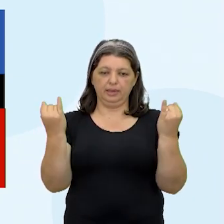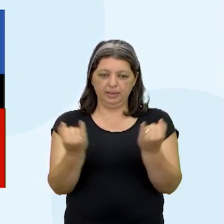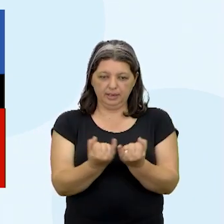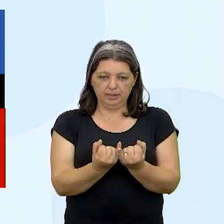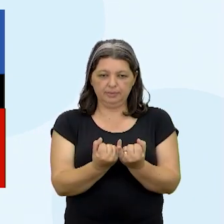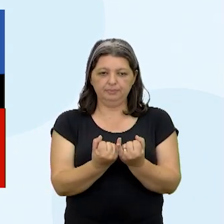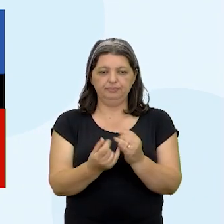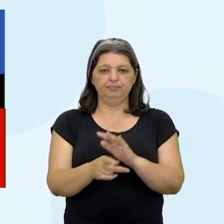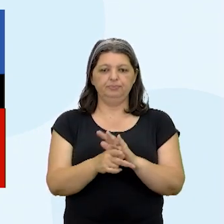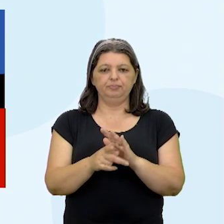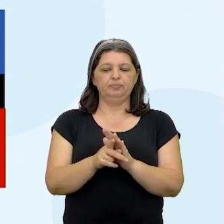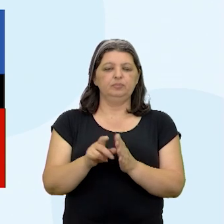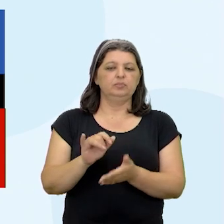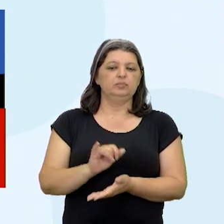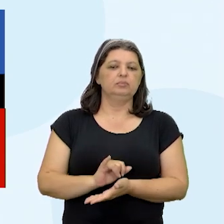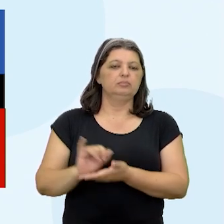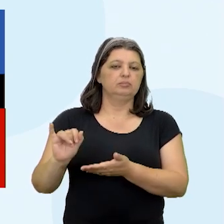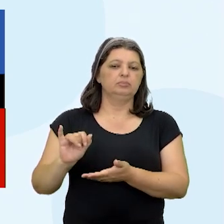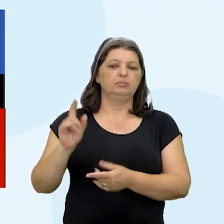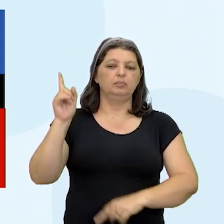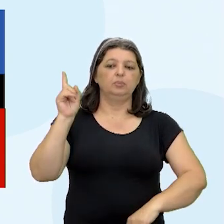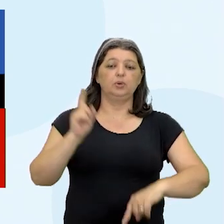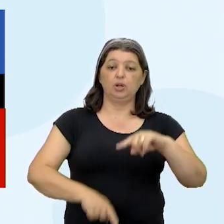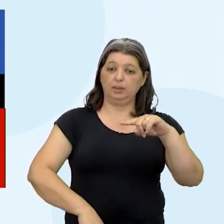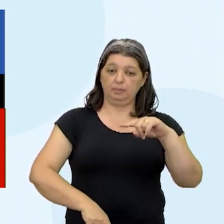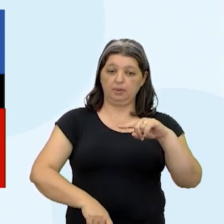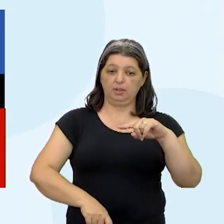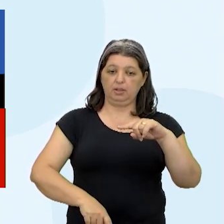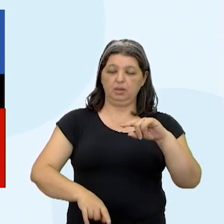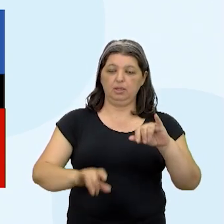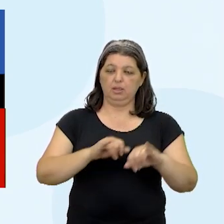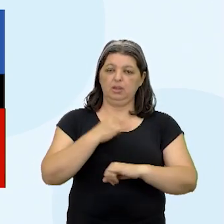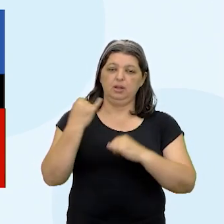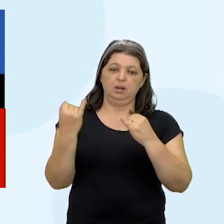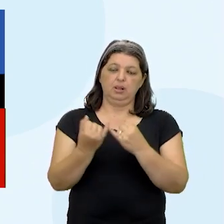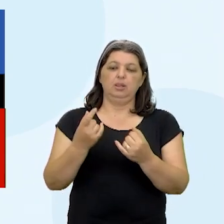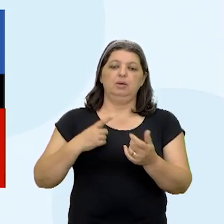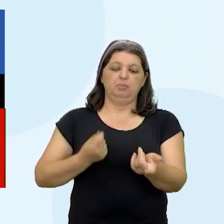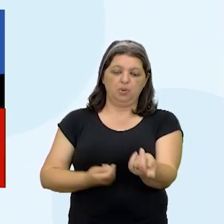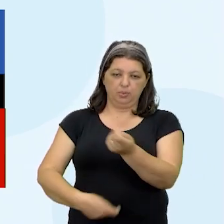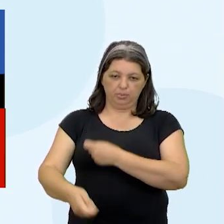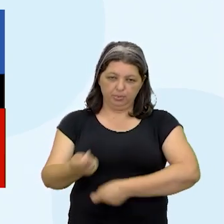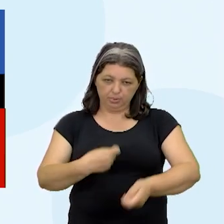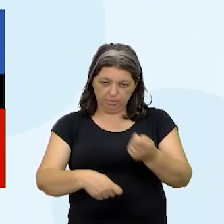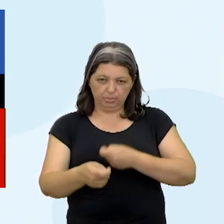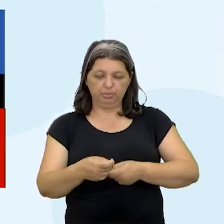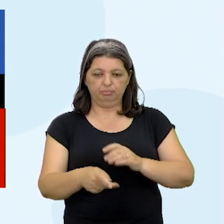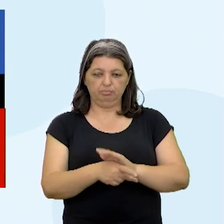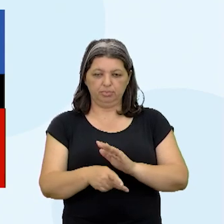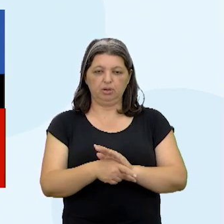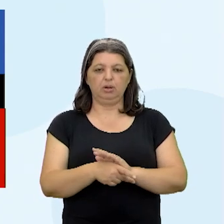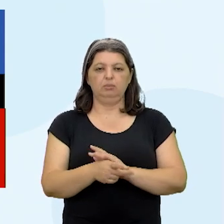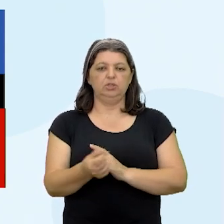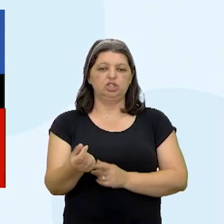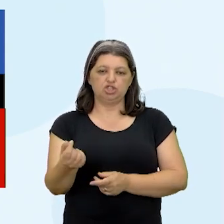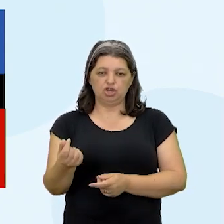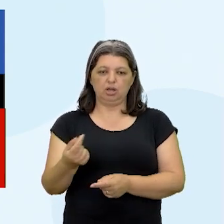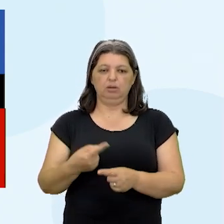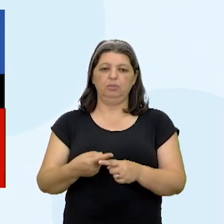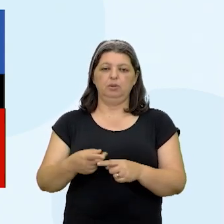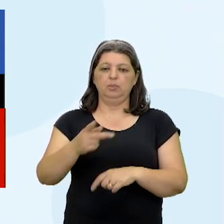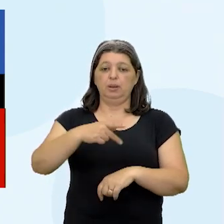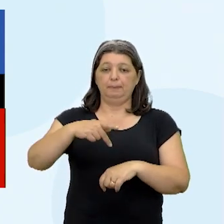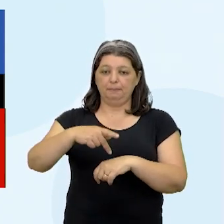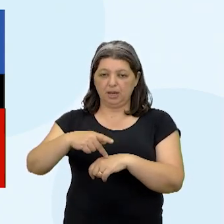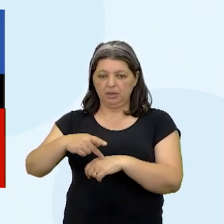dificultam ou proíbem que a ilha tivesse comércio e relações econômicas com países que